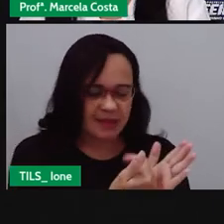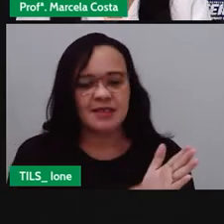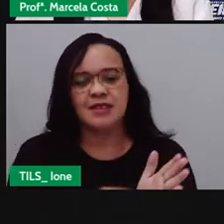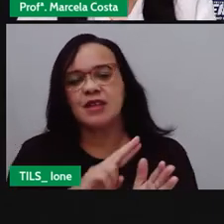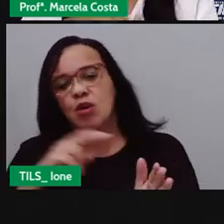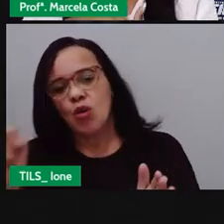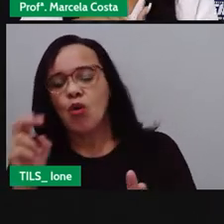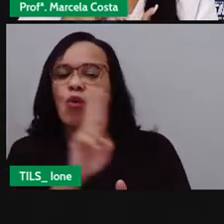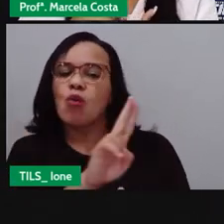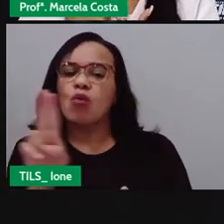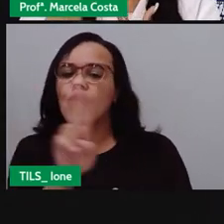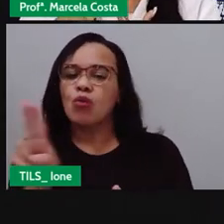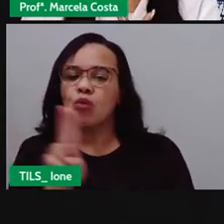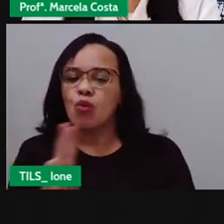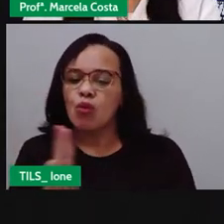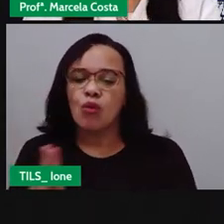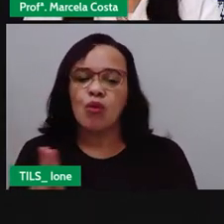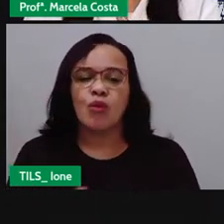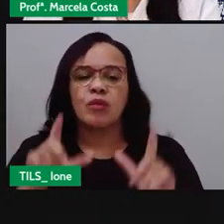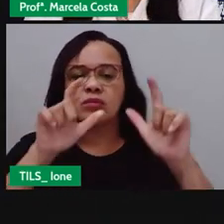lugar e